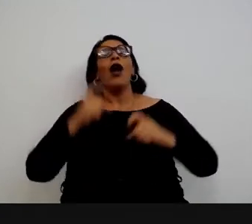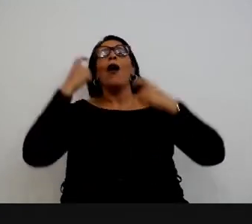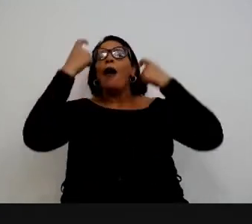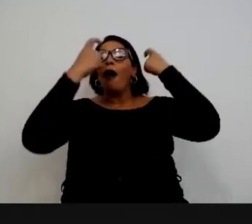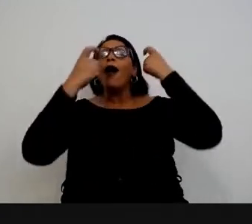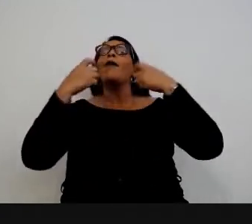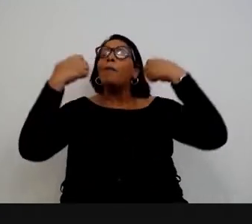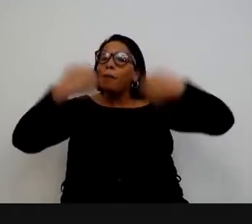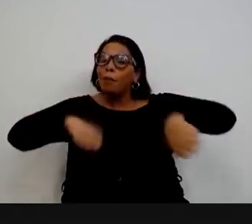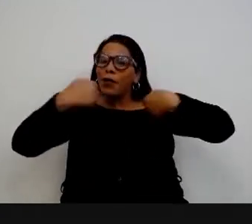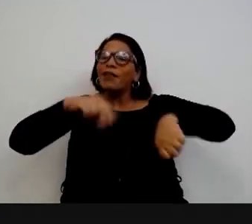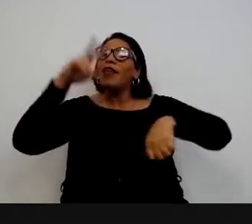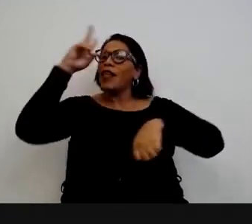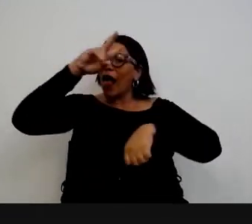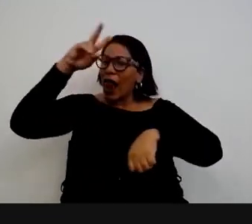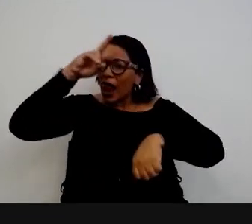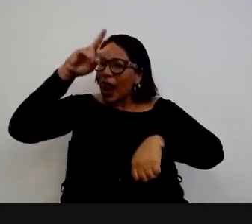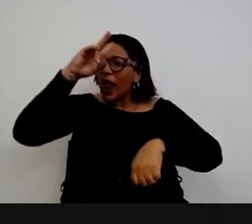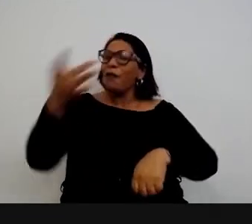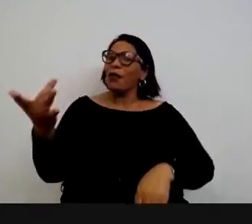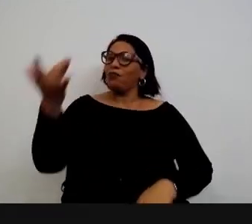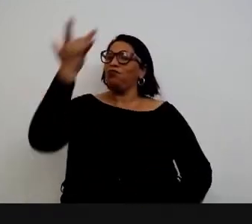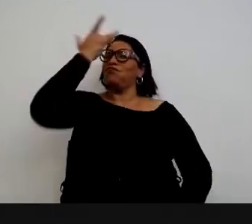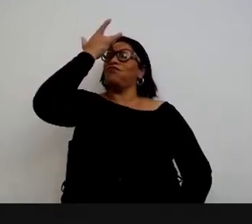precisam ser lembrados, precisam ficar na memória.